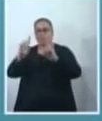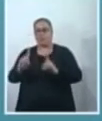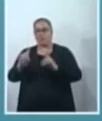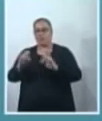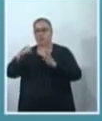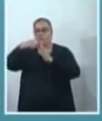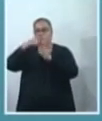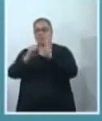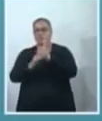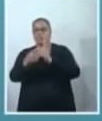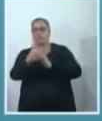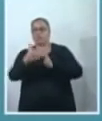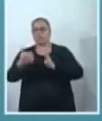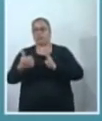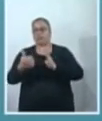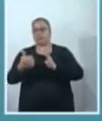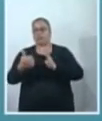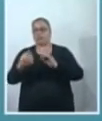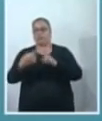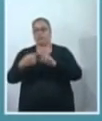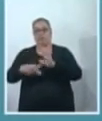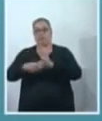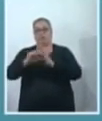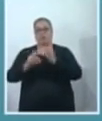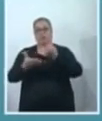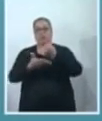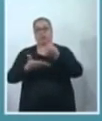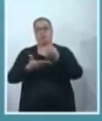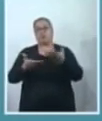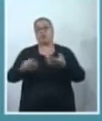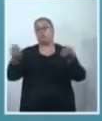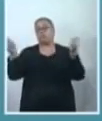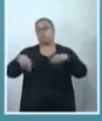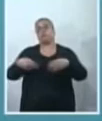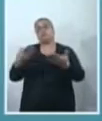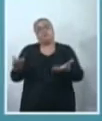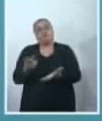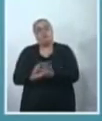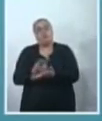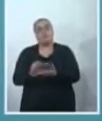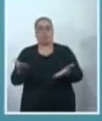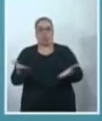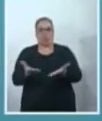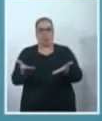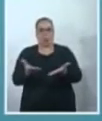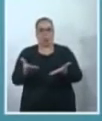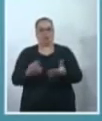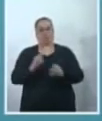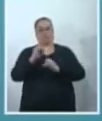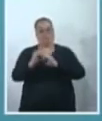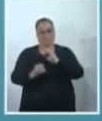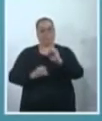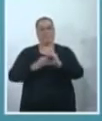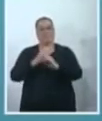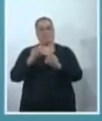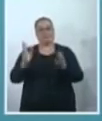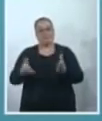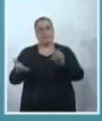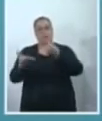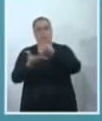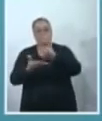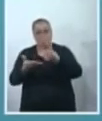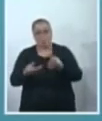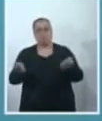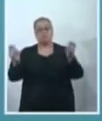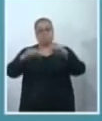XXI. Antes, coisas básicas eram necessárias. Hoje, internet é básico e muito